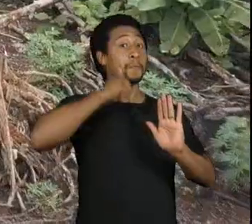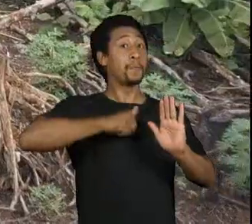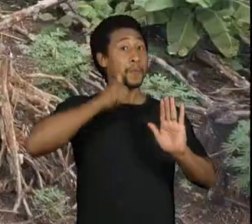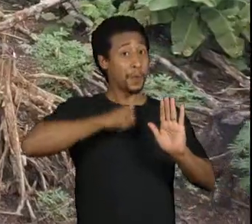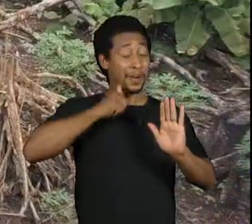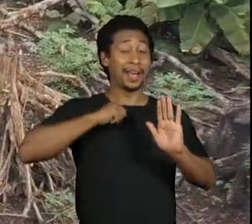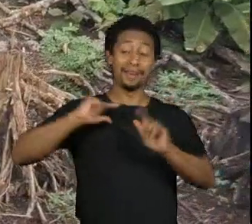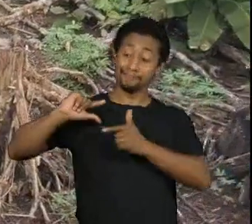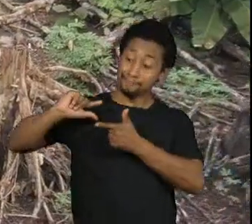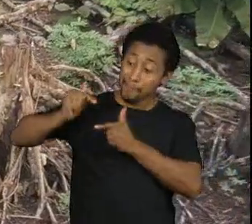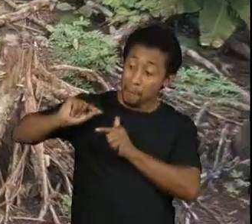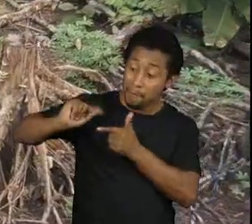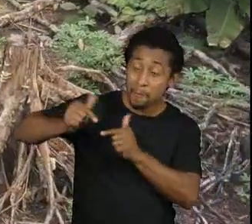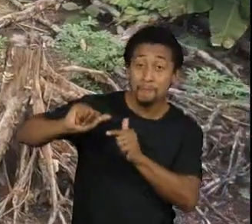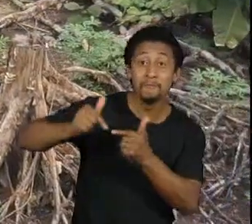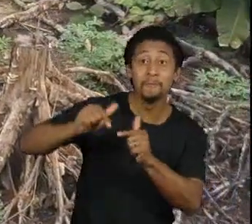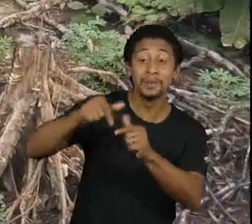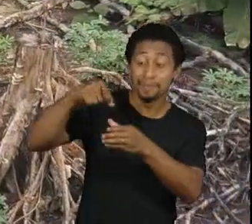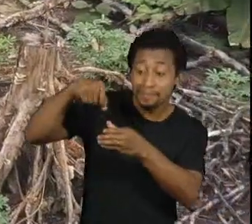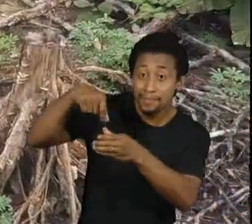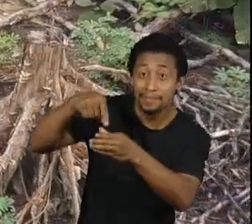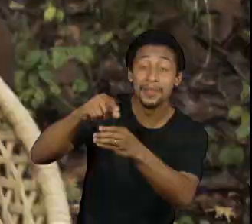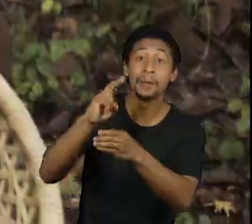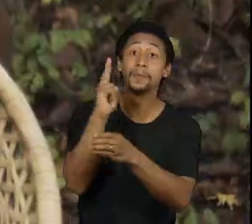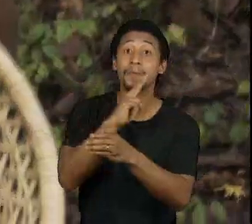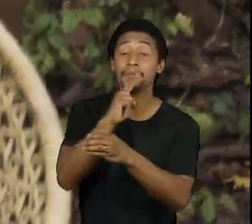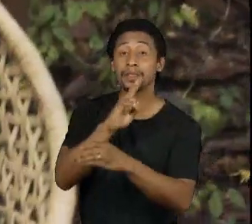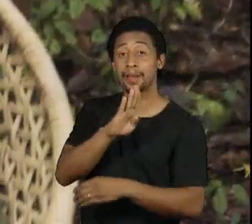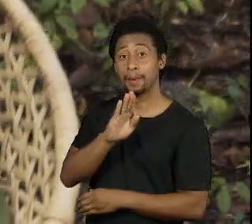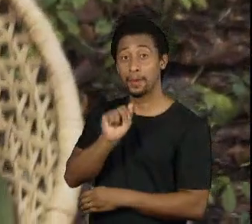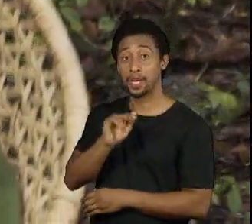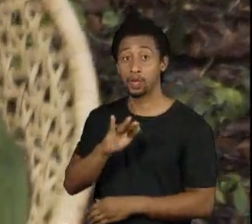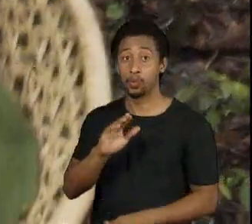tradição milenar do cultivo da pimenta baniua.